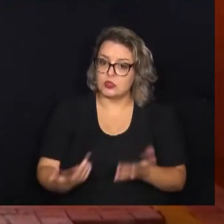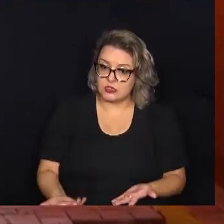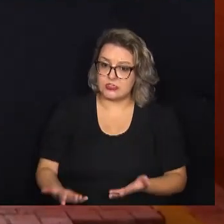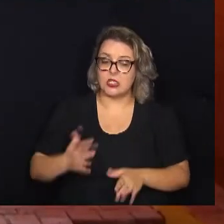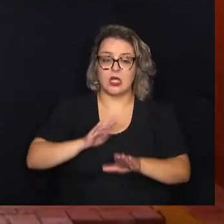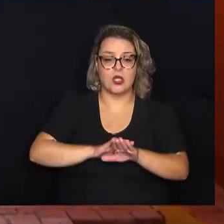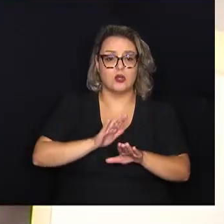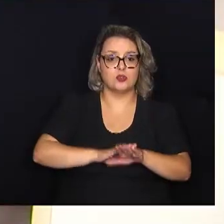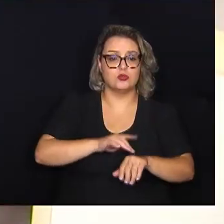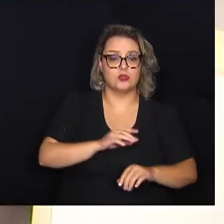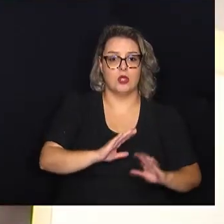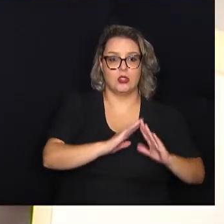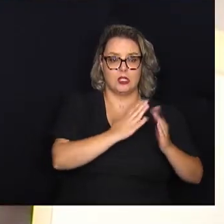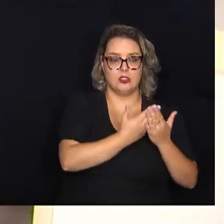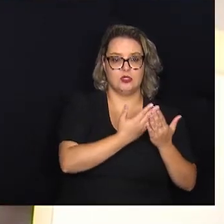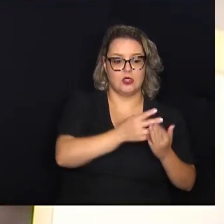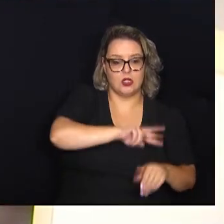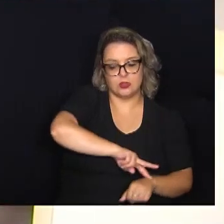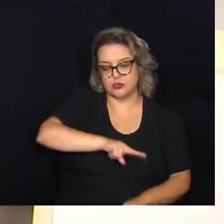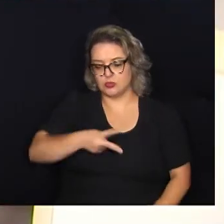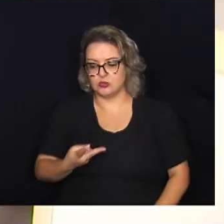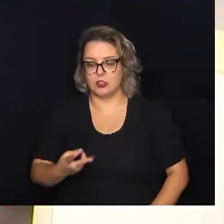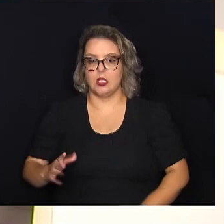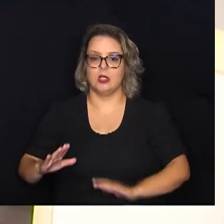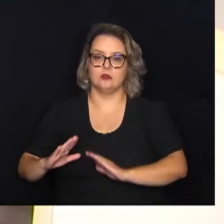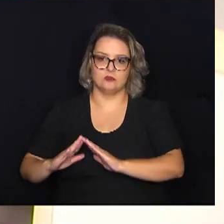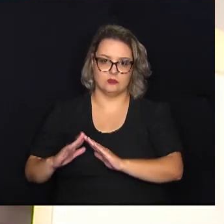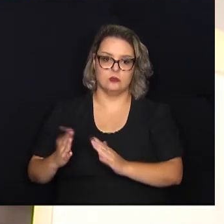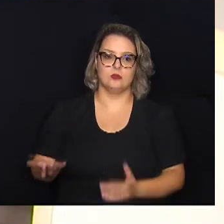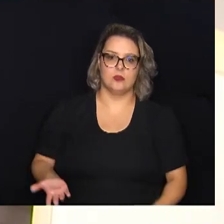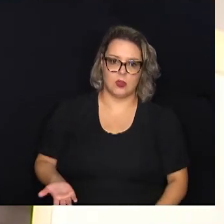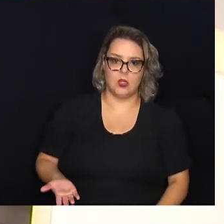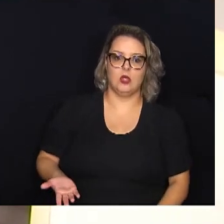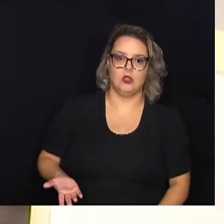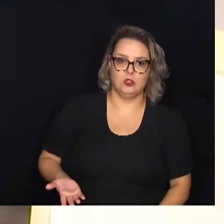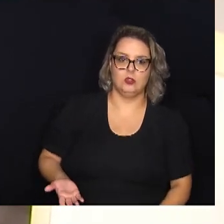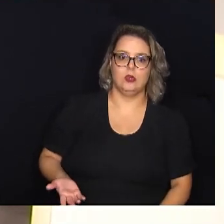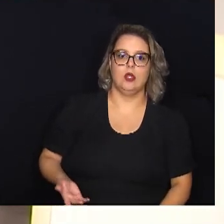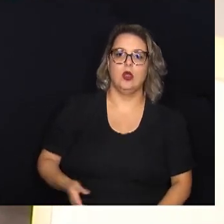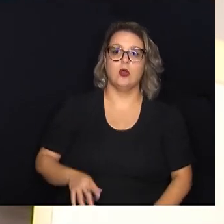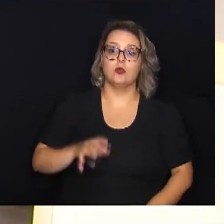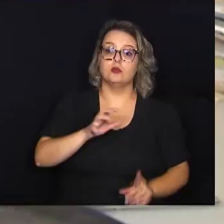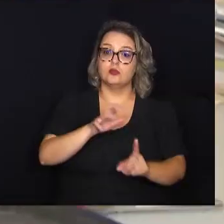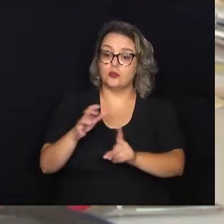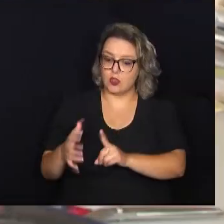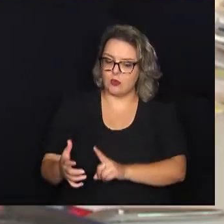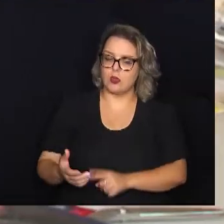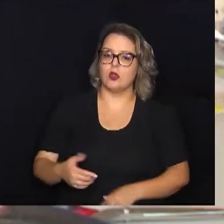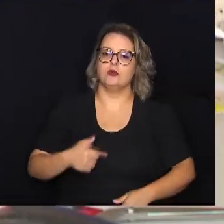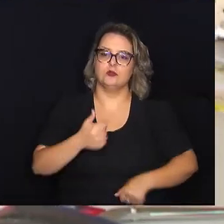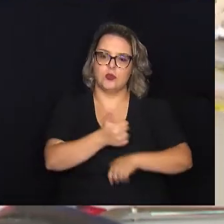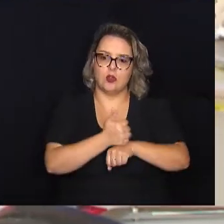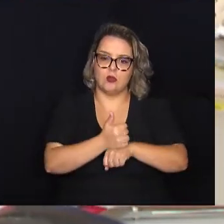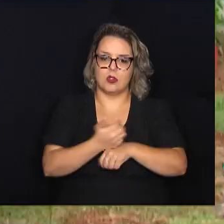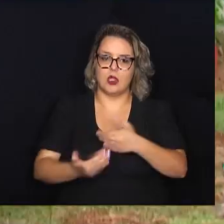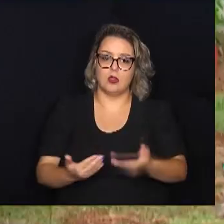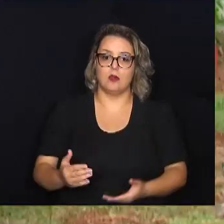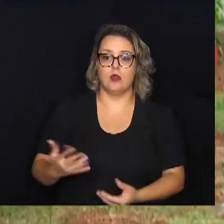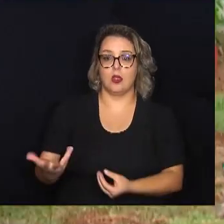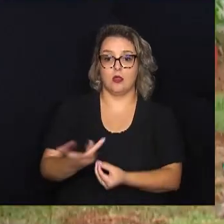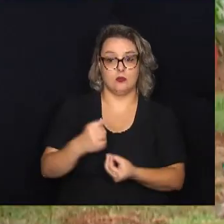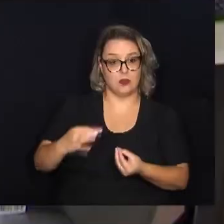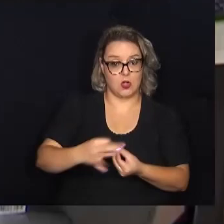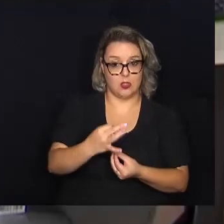contraturno escolar e cursos de qualificação profissional que geram impactos comunitários, artesanato,